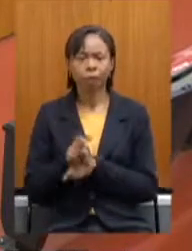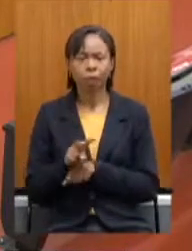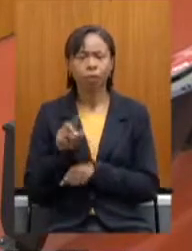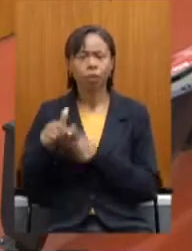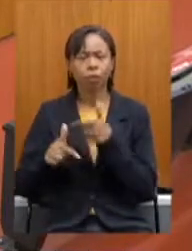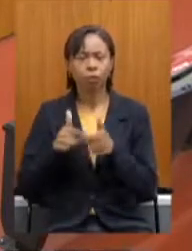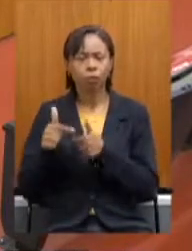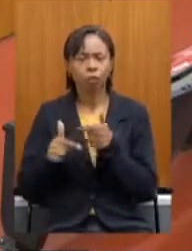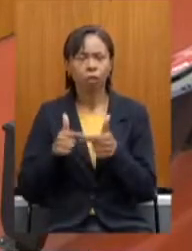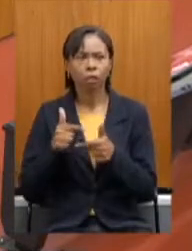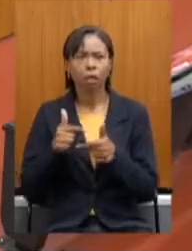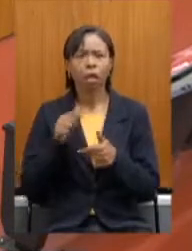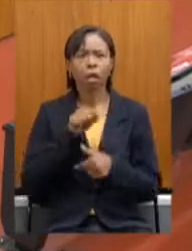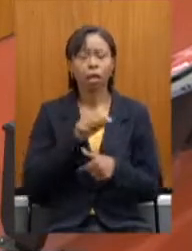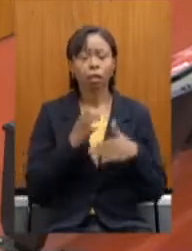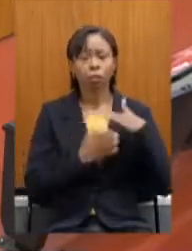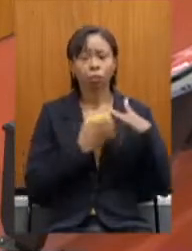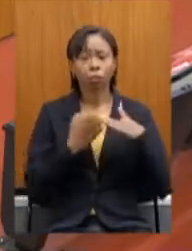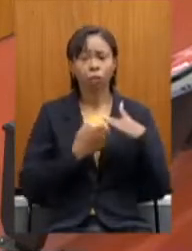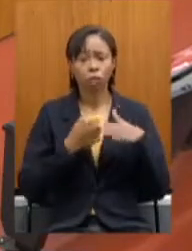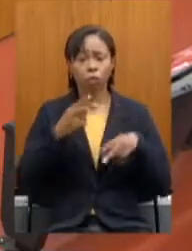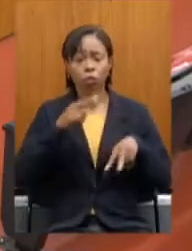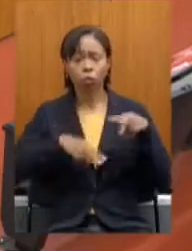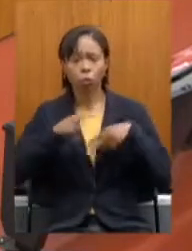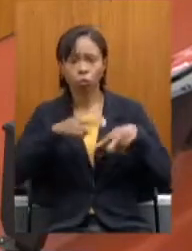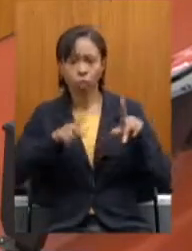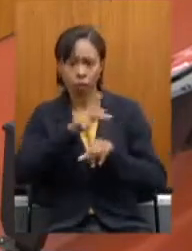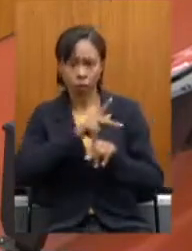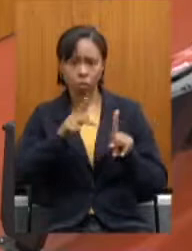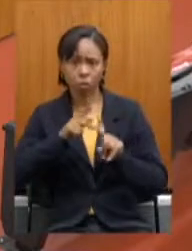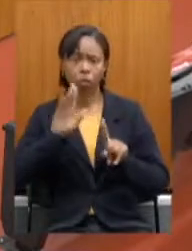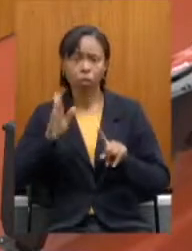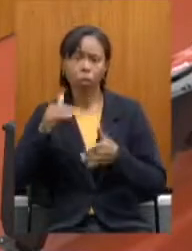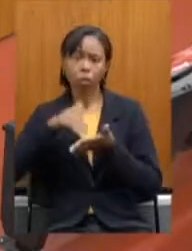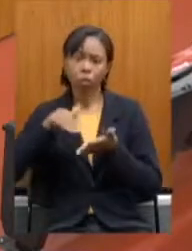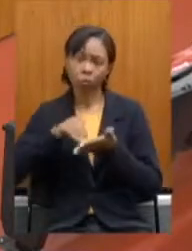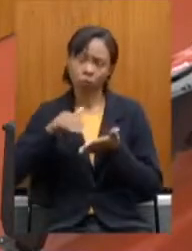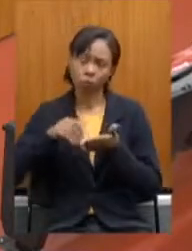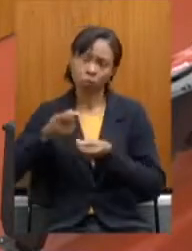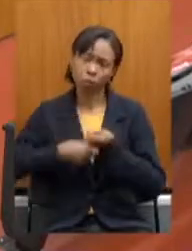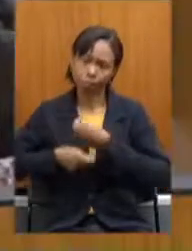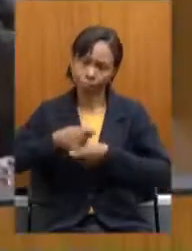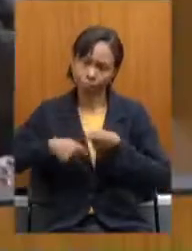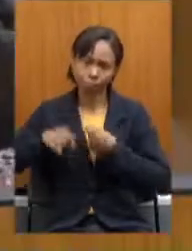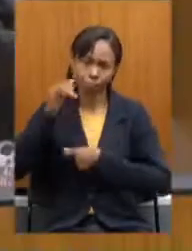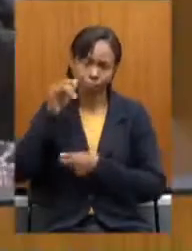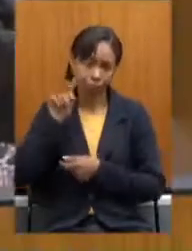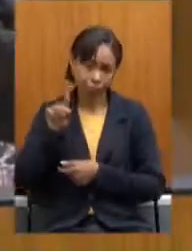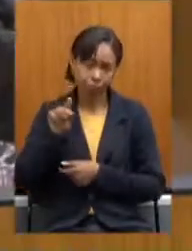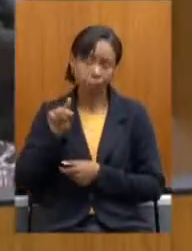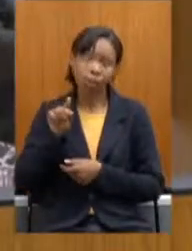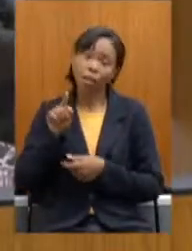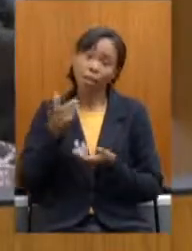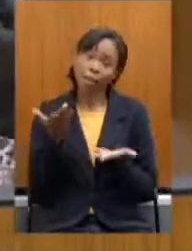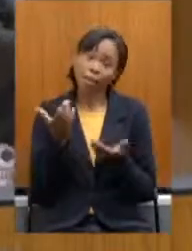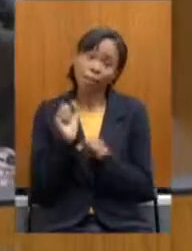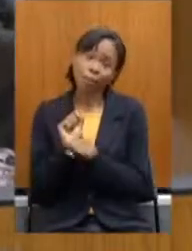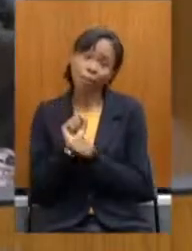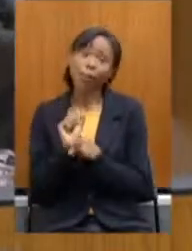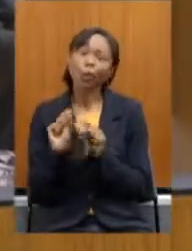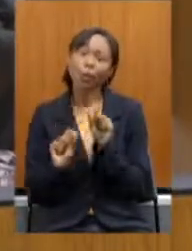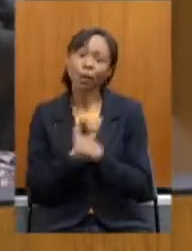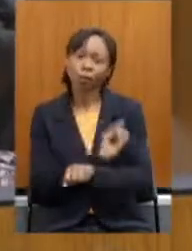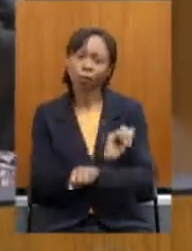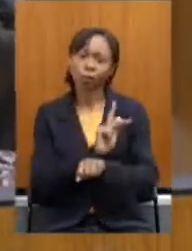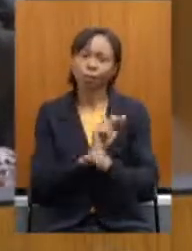consultoria De previdência Ele já está Ocupando um cargo Na secretaria Da fazenda Aguardando o fim Do Ipseng Para assumir A